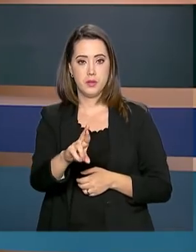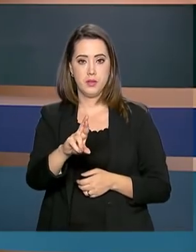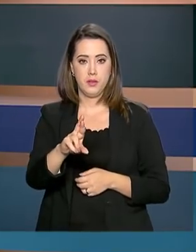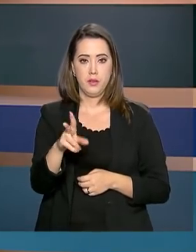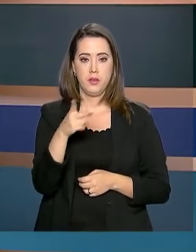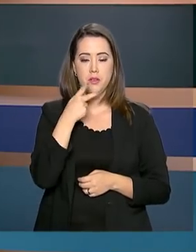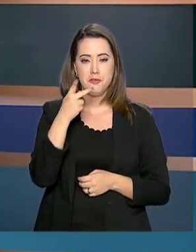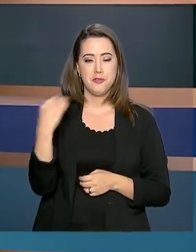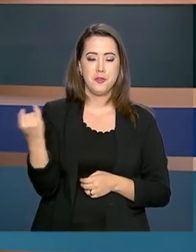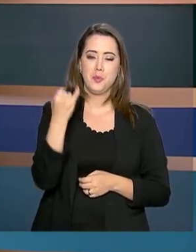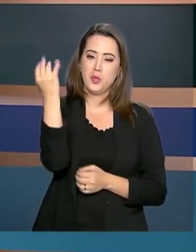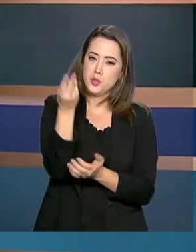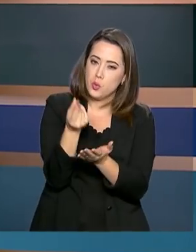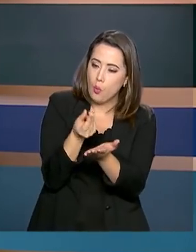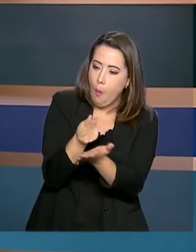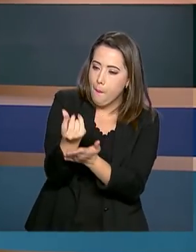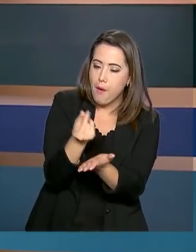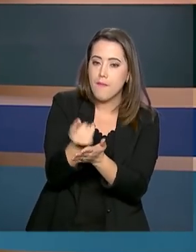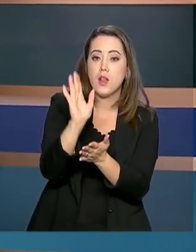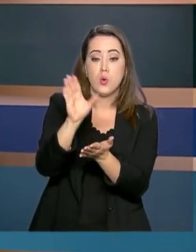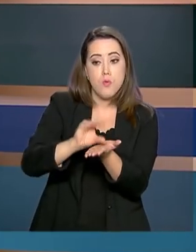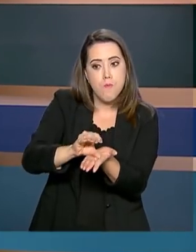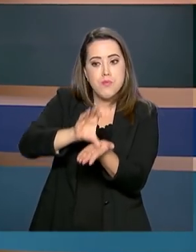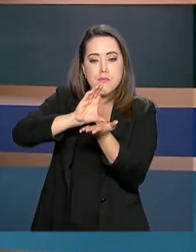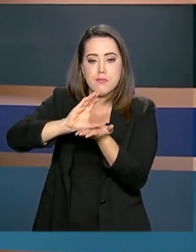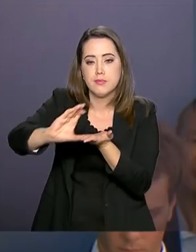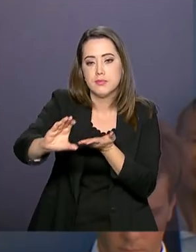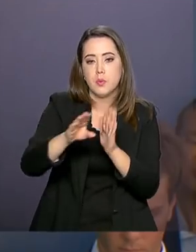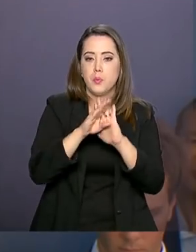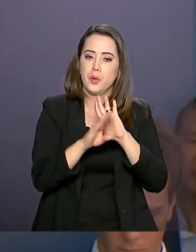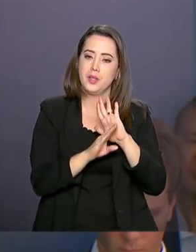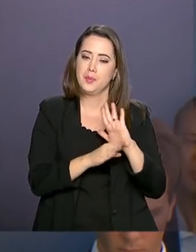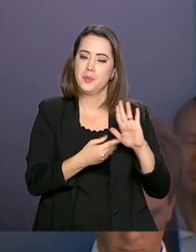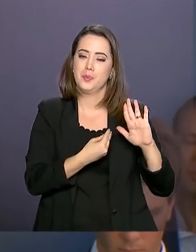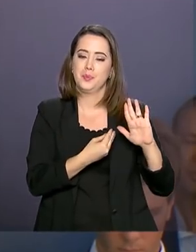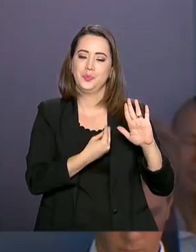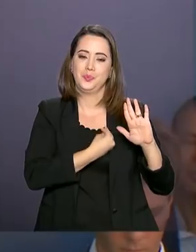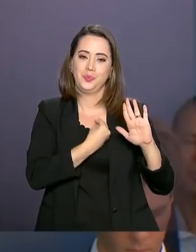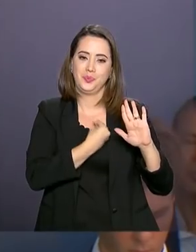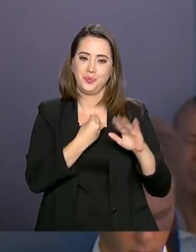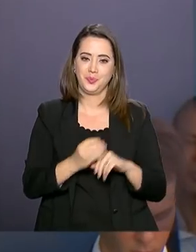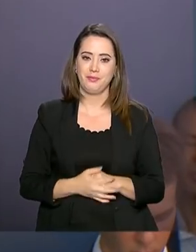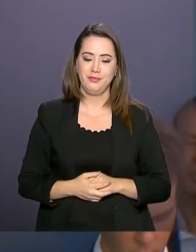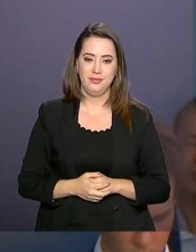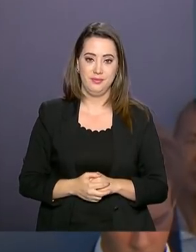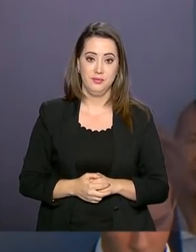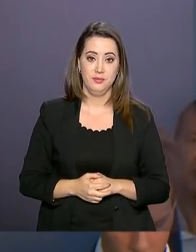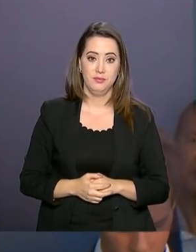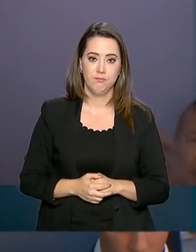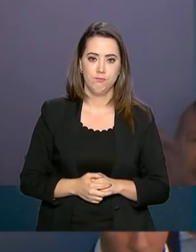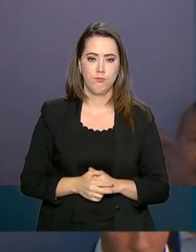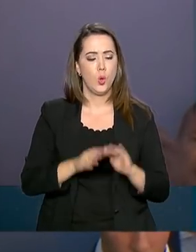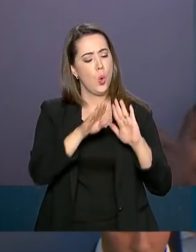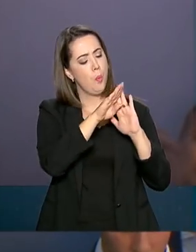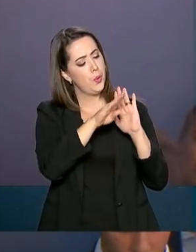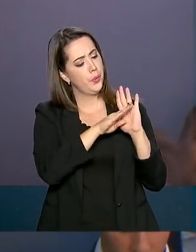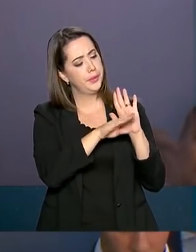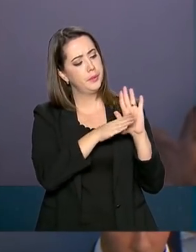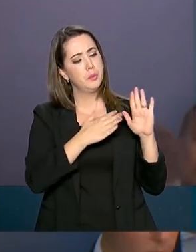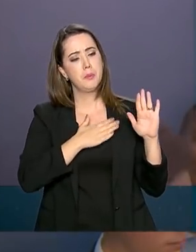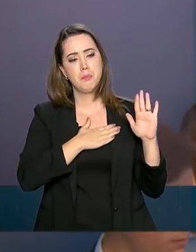governo de Jair Bolsonaro já investiu no programa. Já foram investidos 11